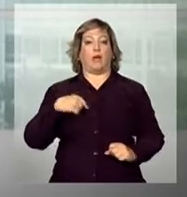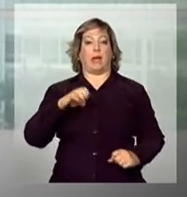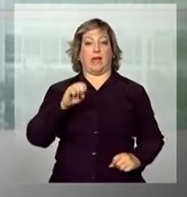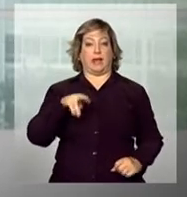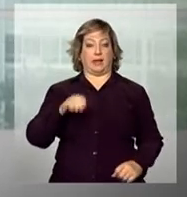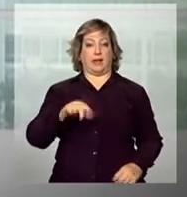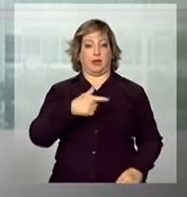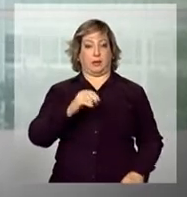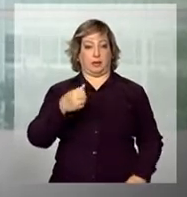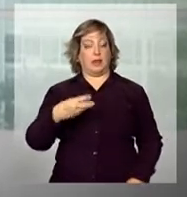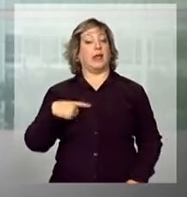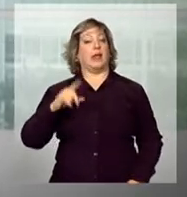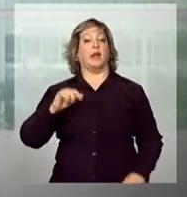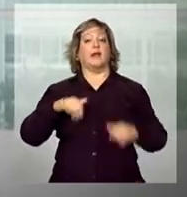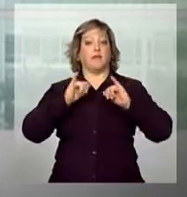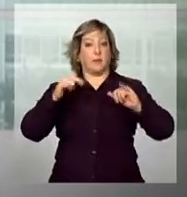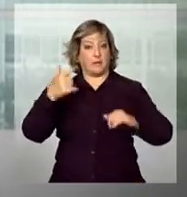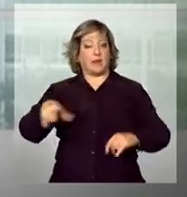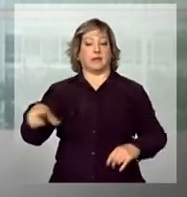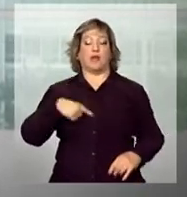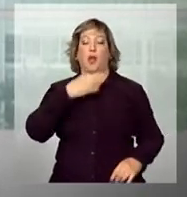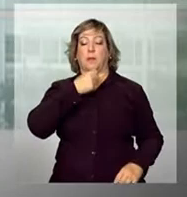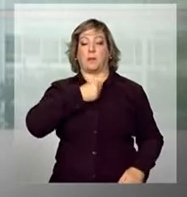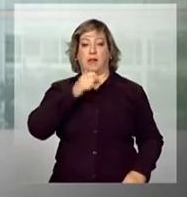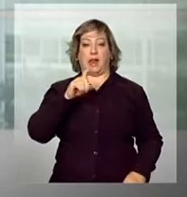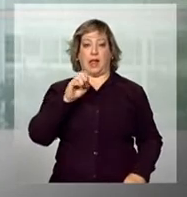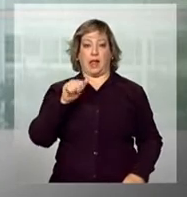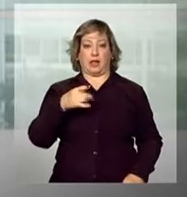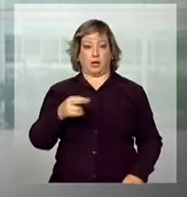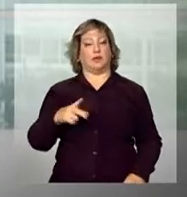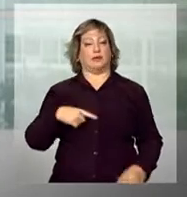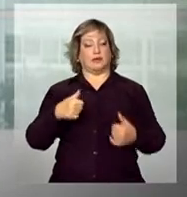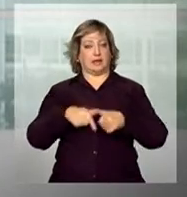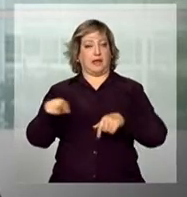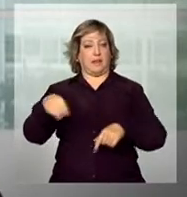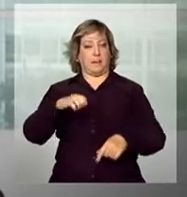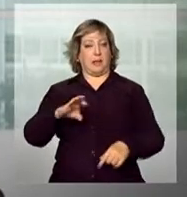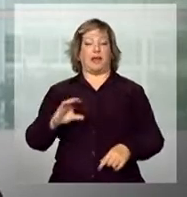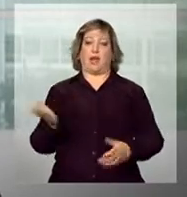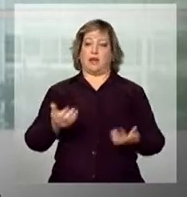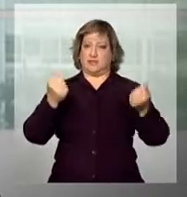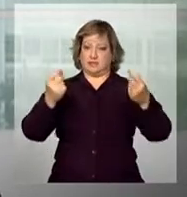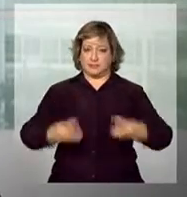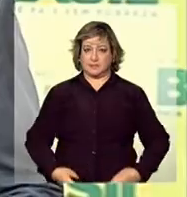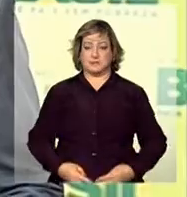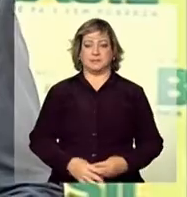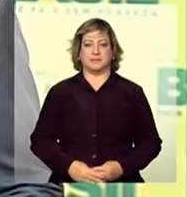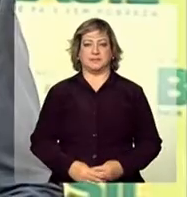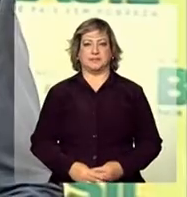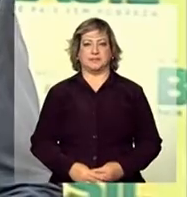Quem tem mais informações é o repórter Leandro Alarcon, que está no Ministério. Bom dia, Leandro.